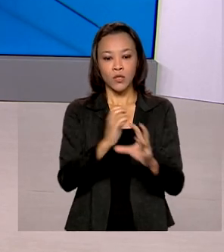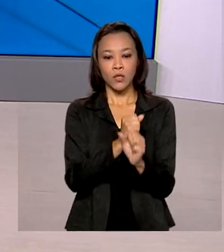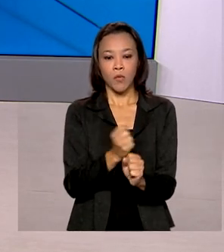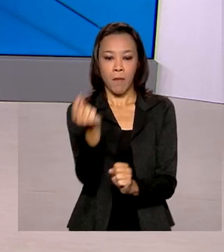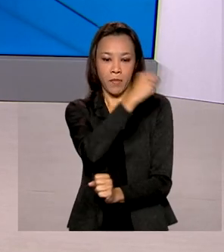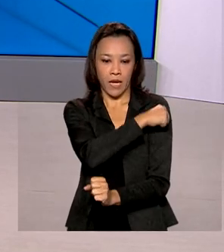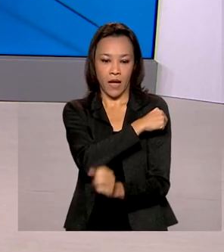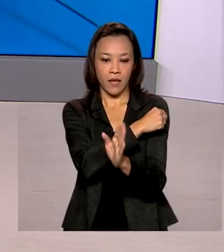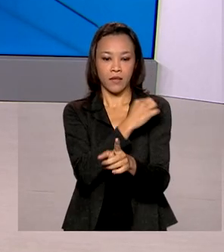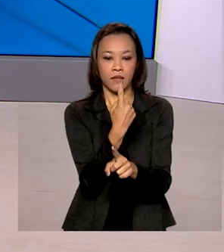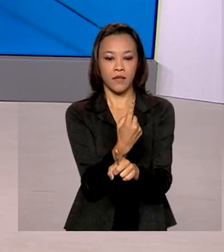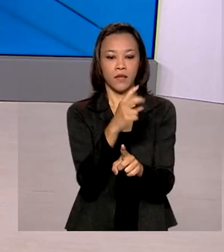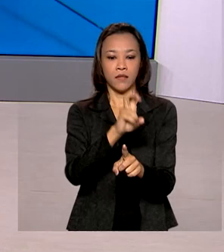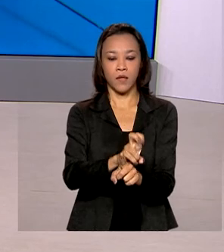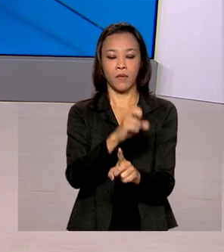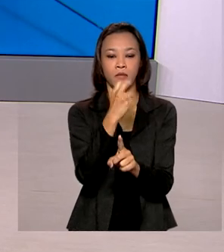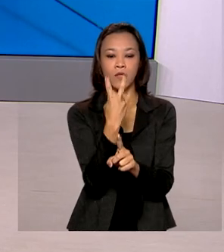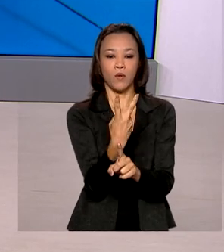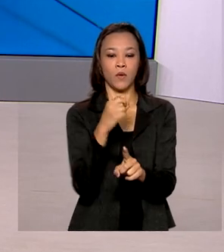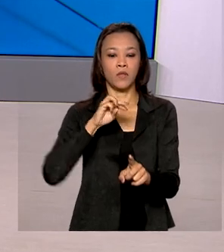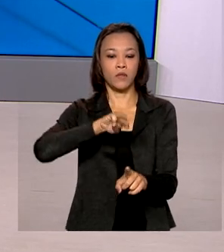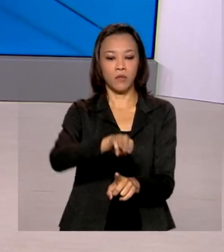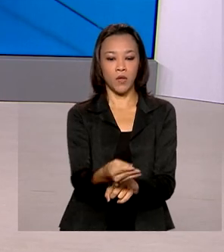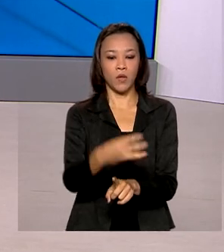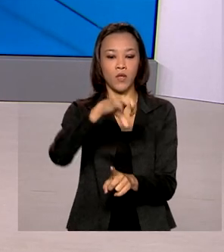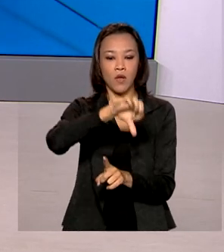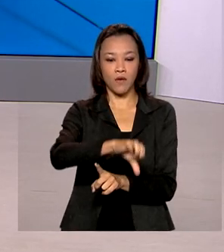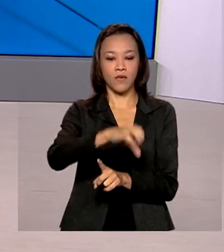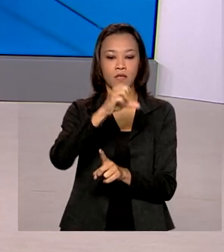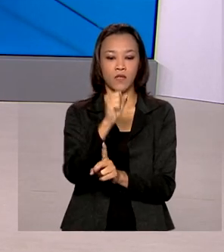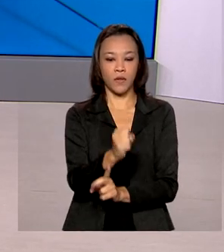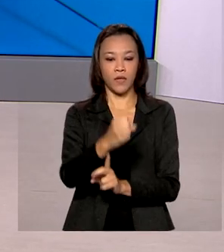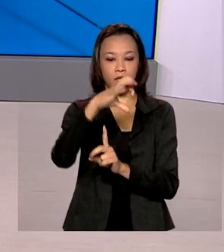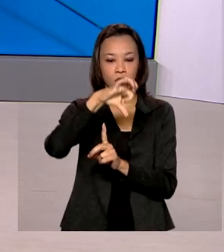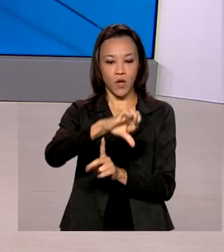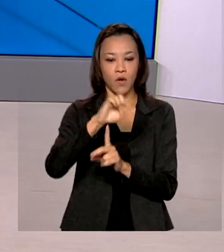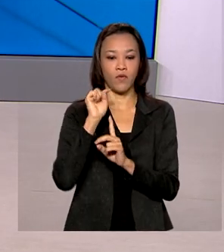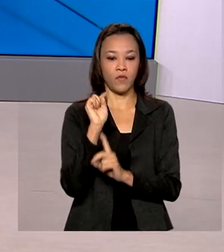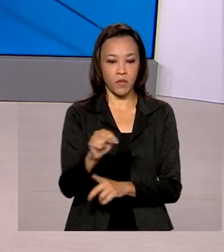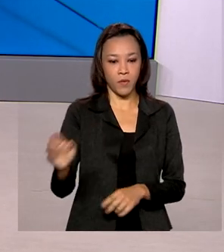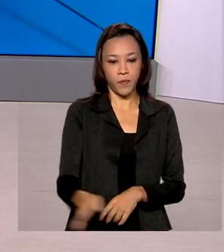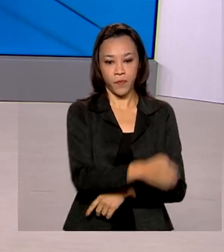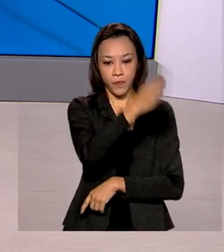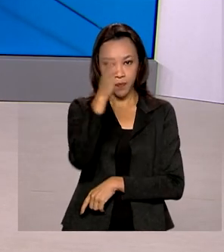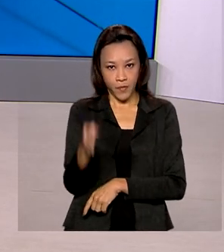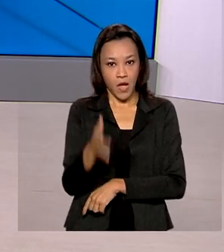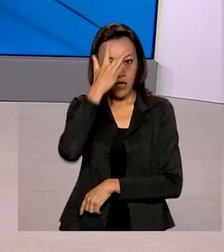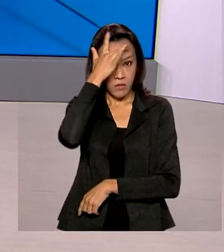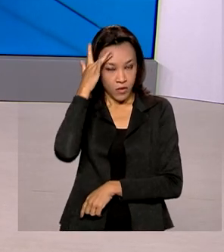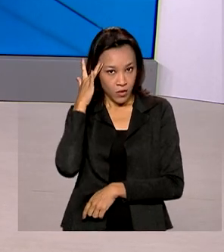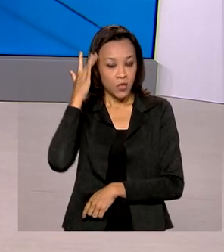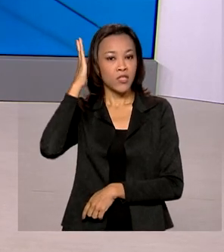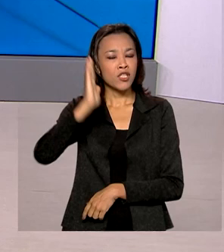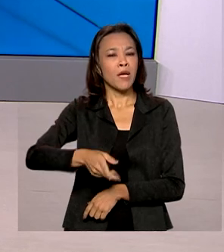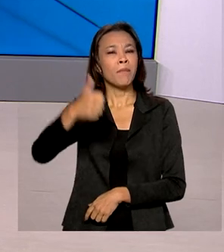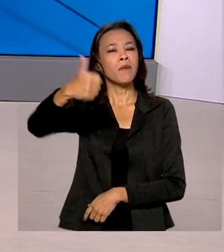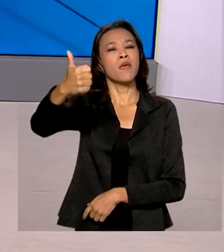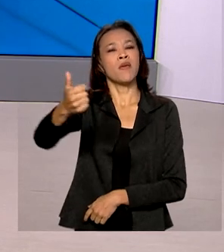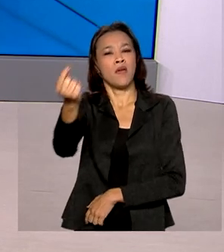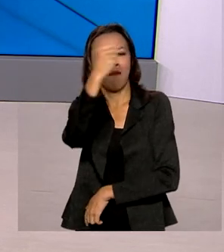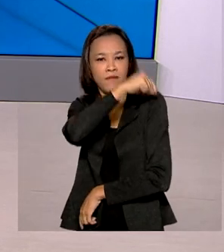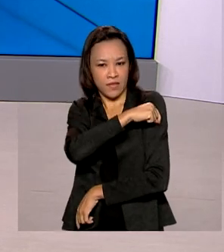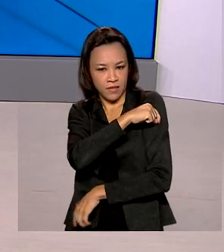152 milhões, 989 mil. As pessoas vacinadas com a primeira